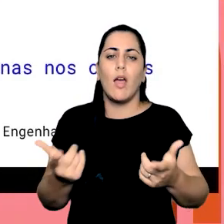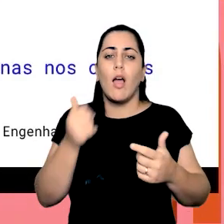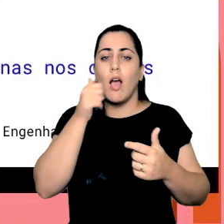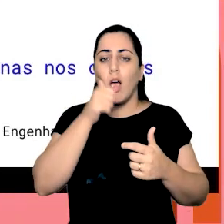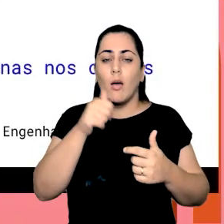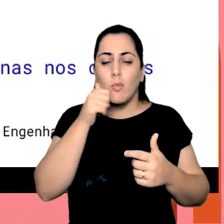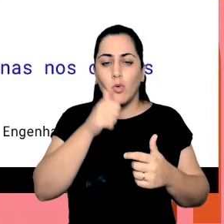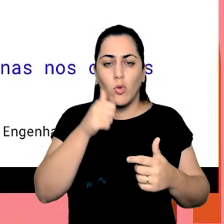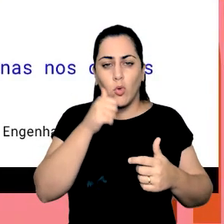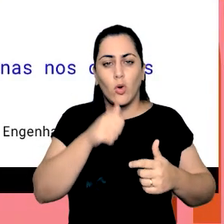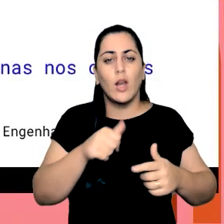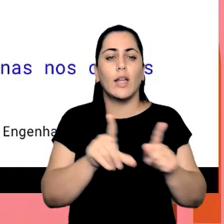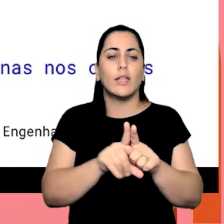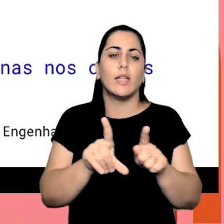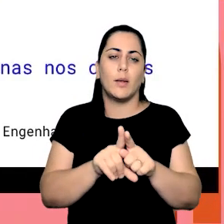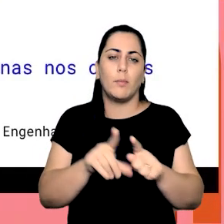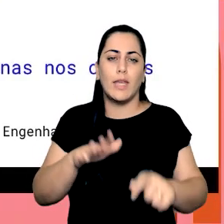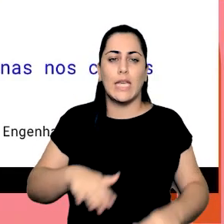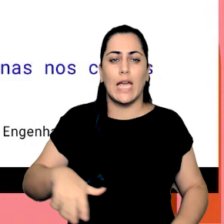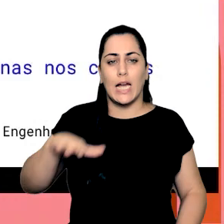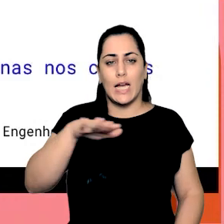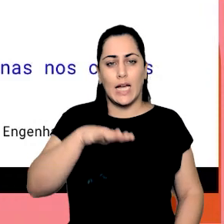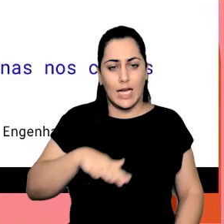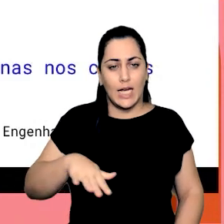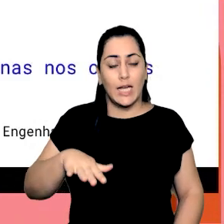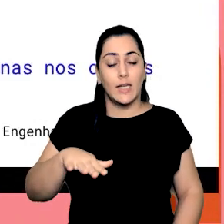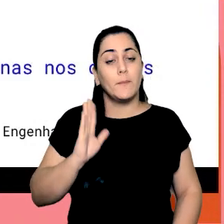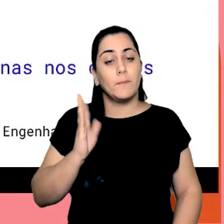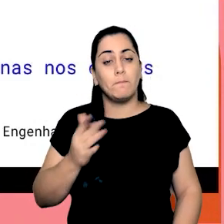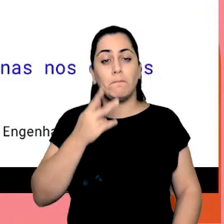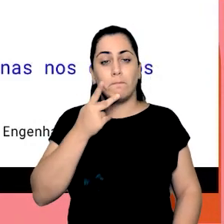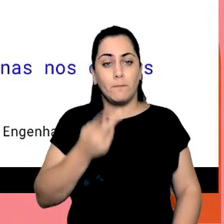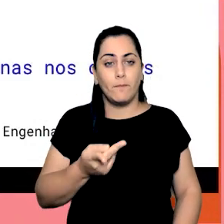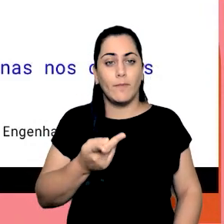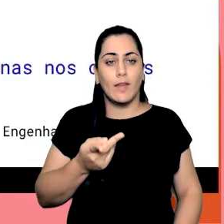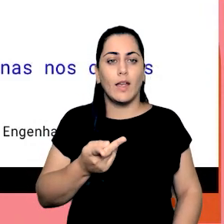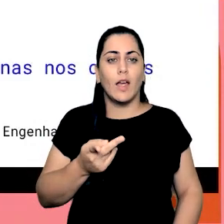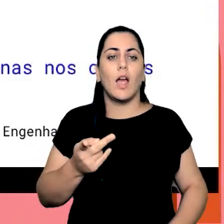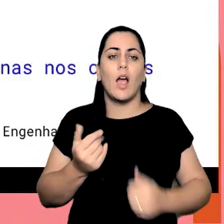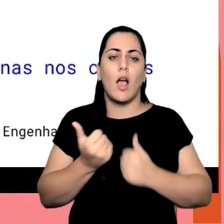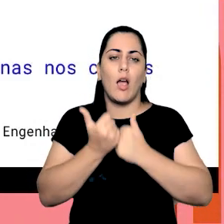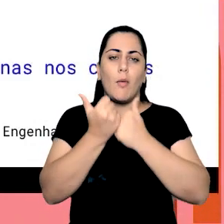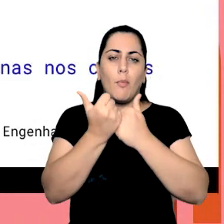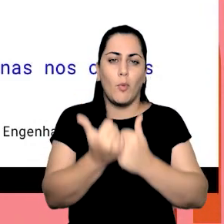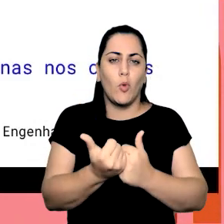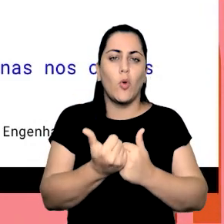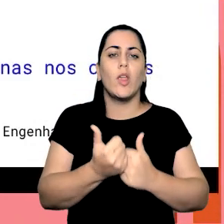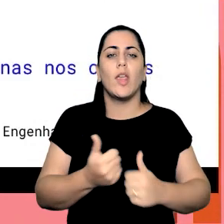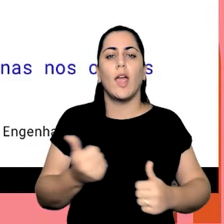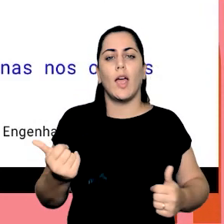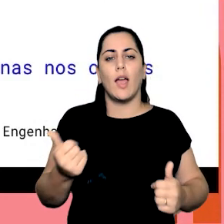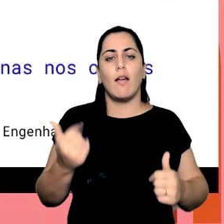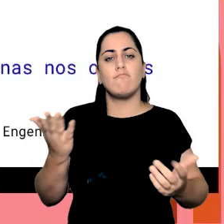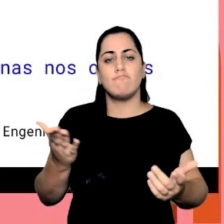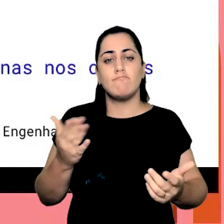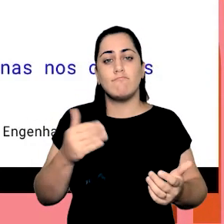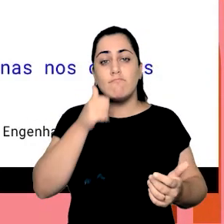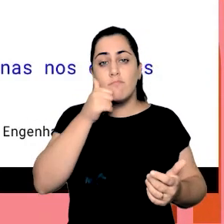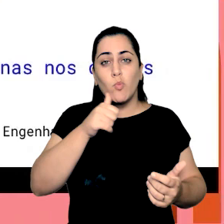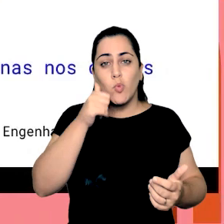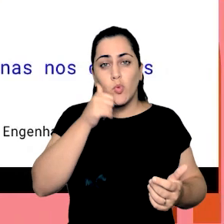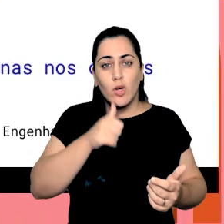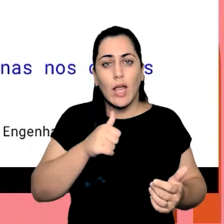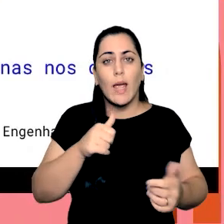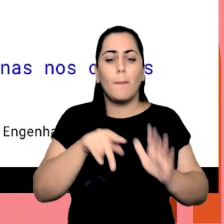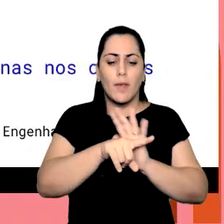relação à parentalidade principalmente então aqui apoiar pesquisadores que são mães encorajar a